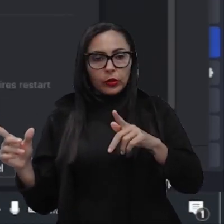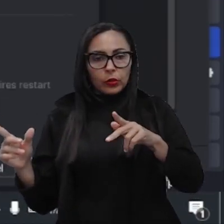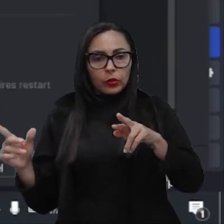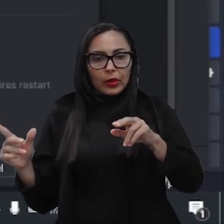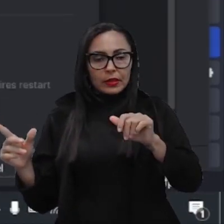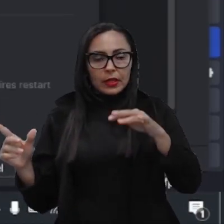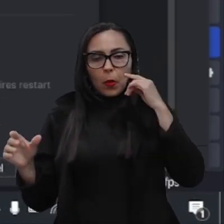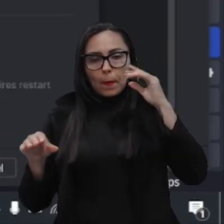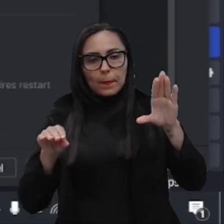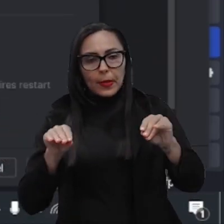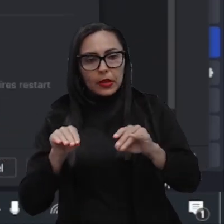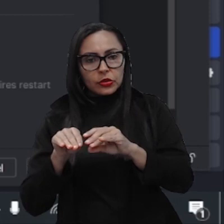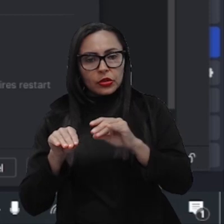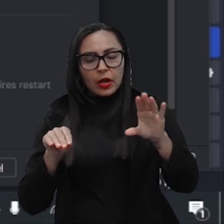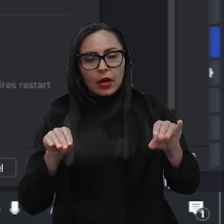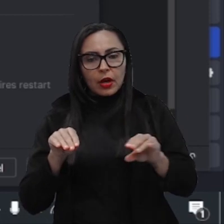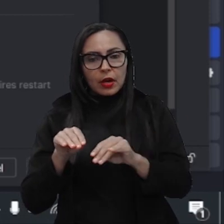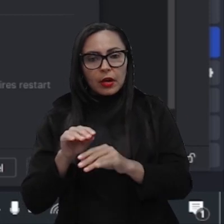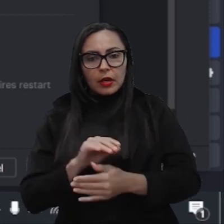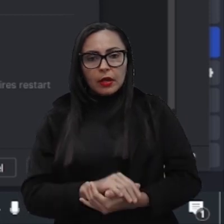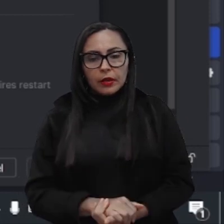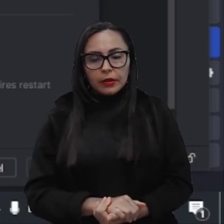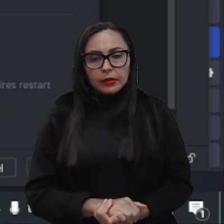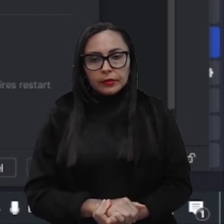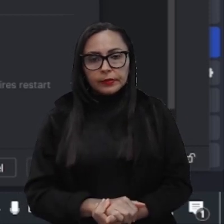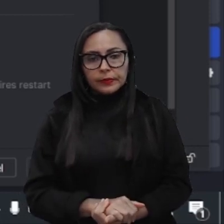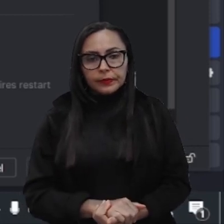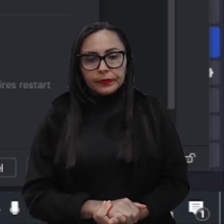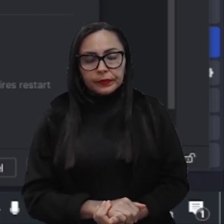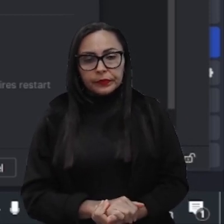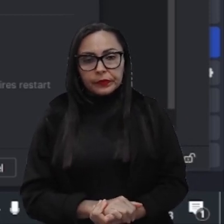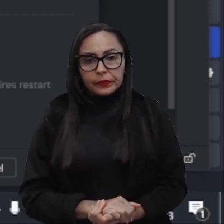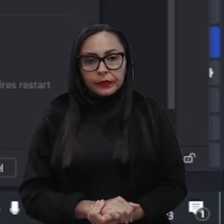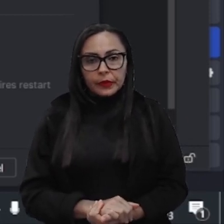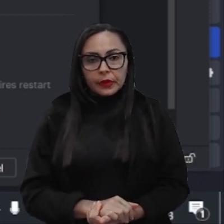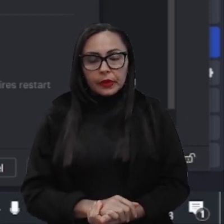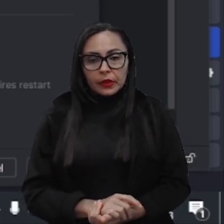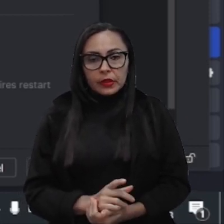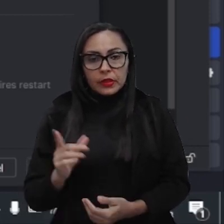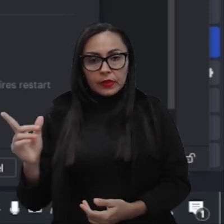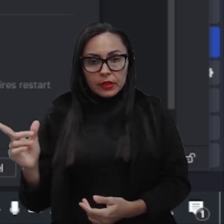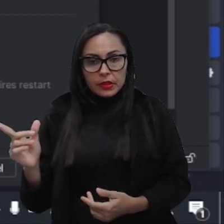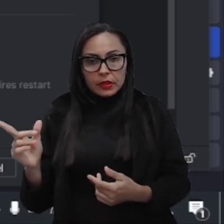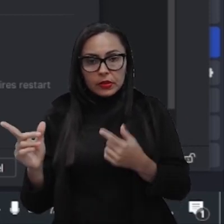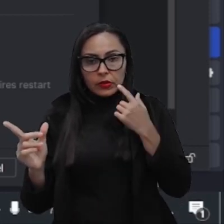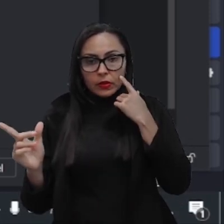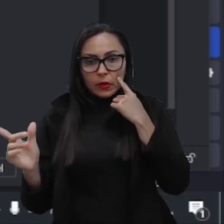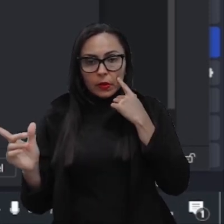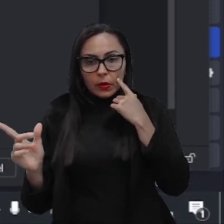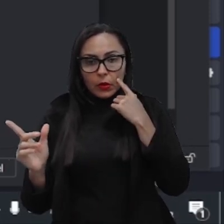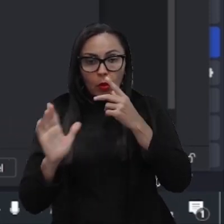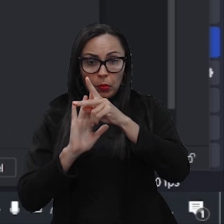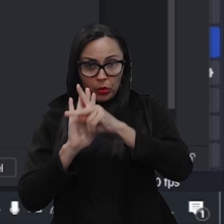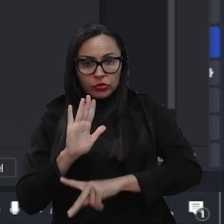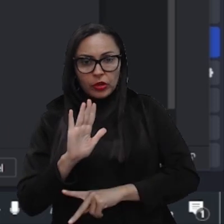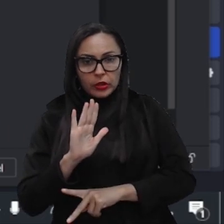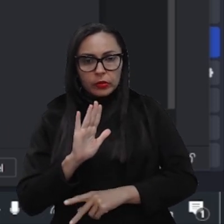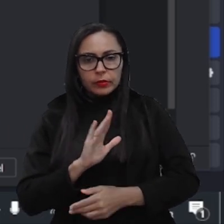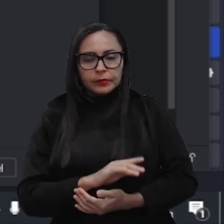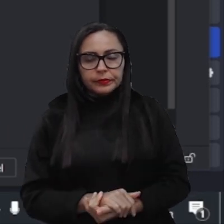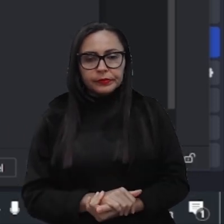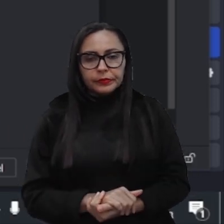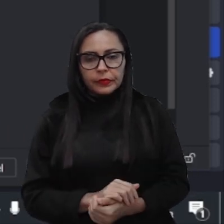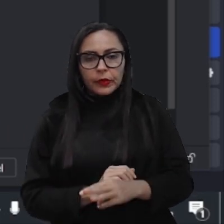né, e vamos em 7, se procura ali onde tem o projeto E acabamos de criar, que é o ReLowOrd, ele tem a opção